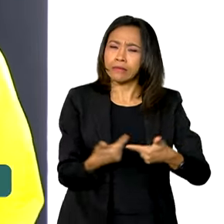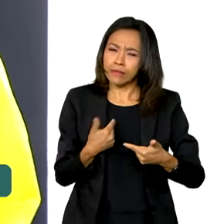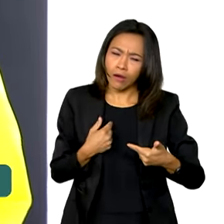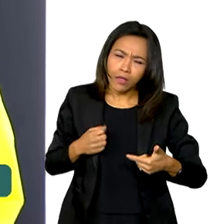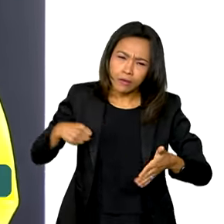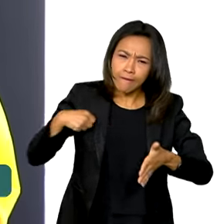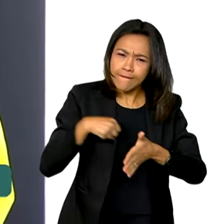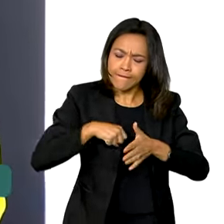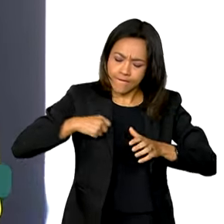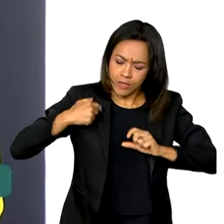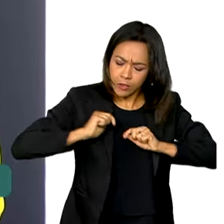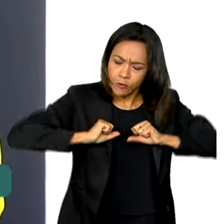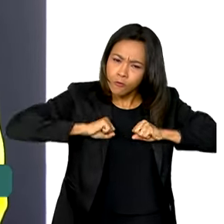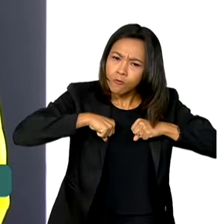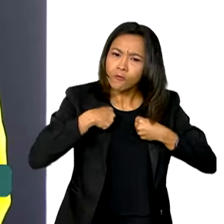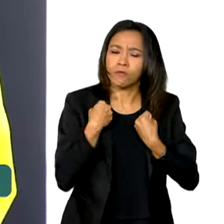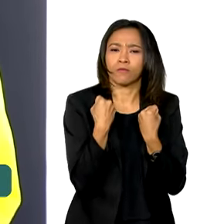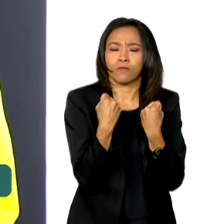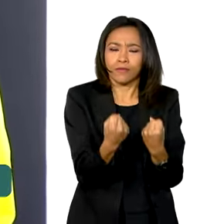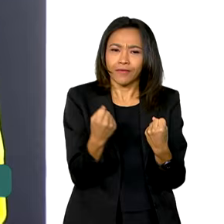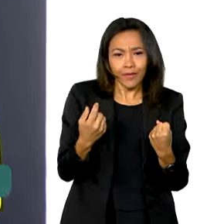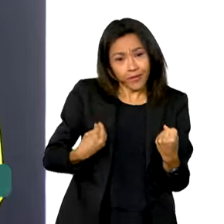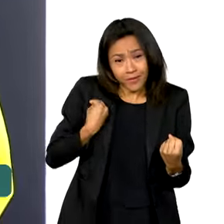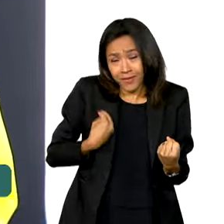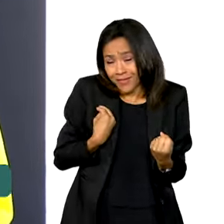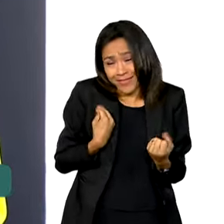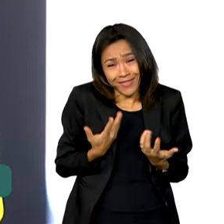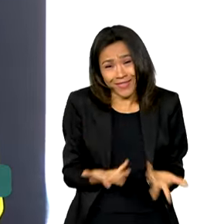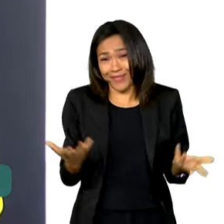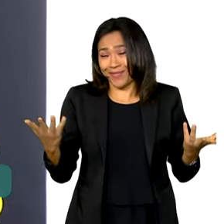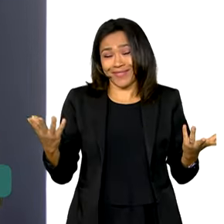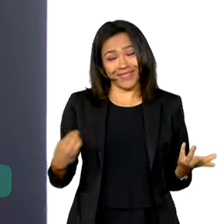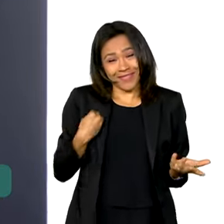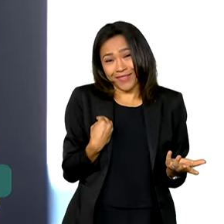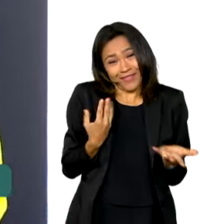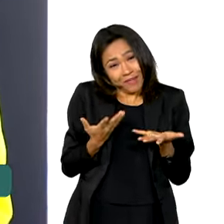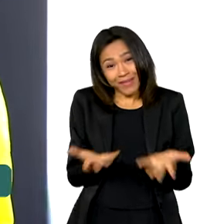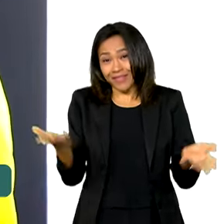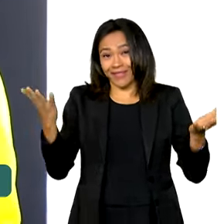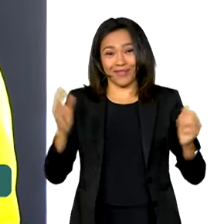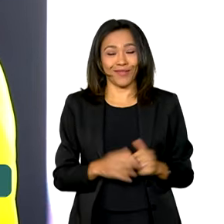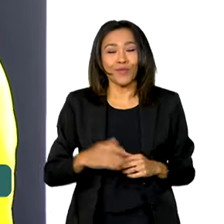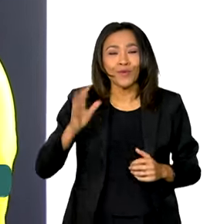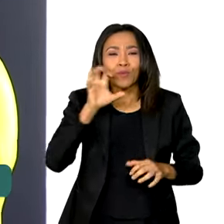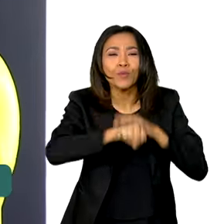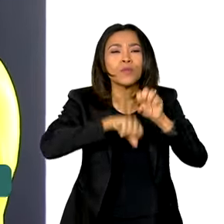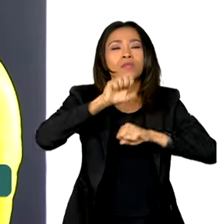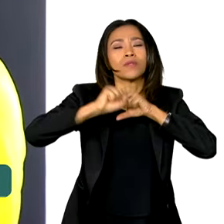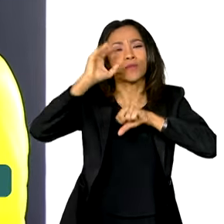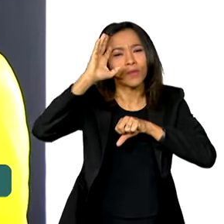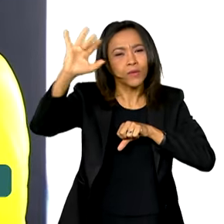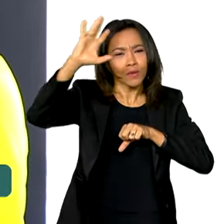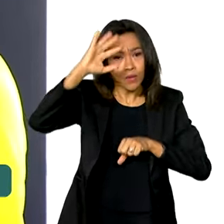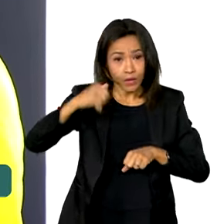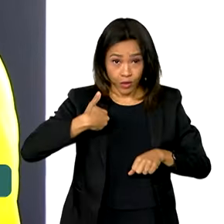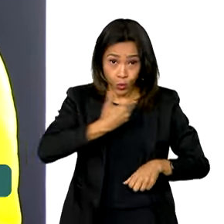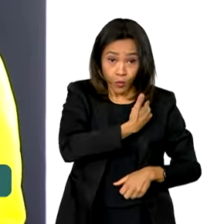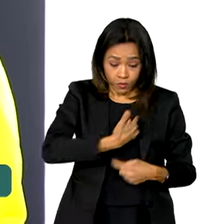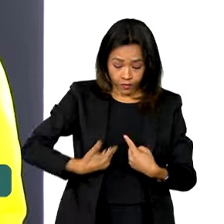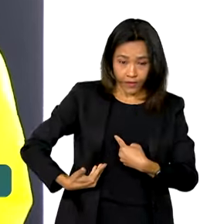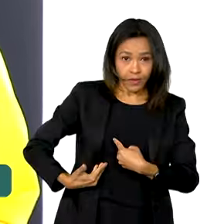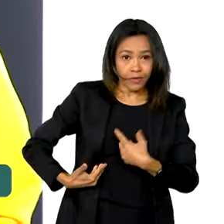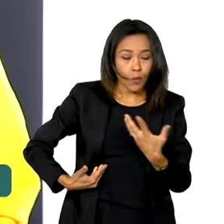bastante a tudo isso, a gente vive disso, a gente vive para isso, em busca dos nossos sonhos e um governo como esse,